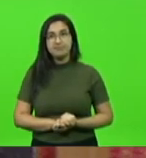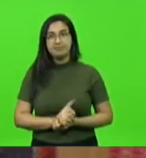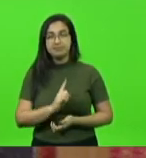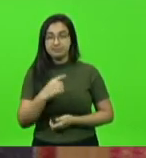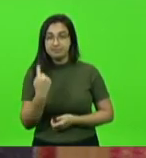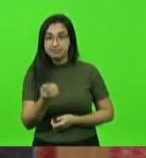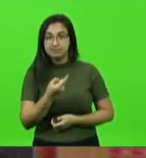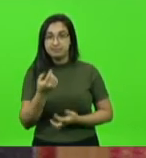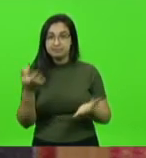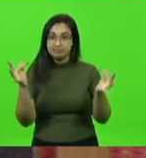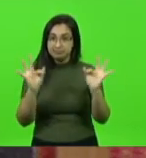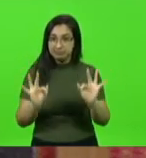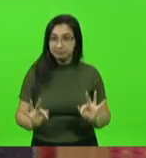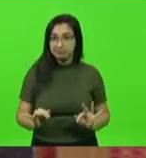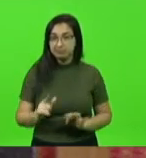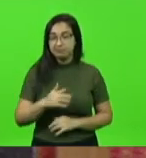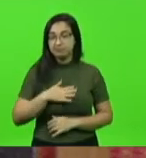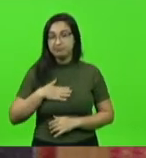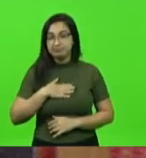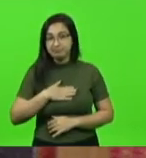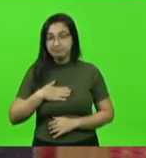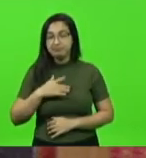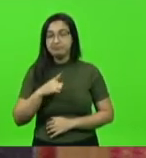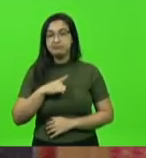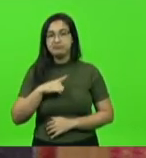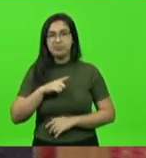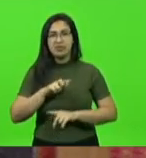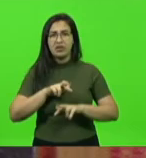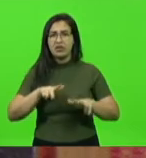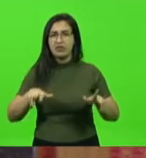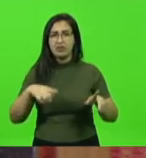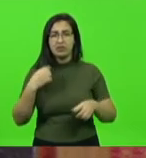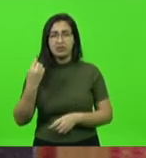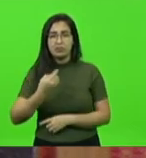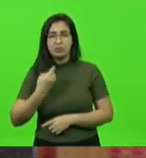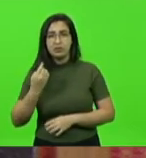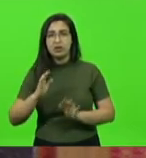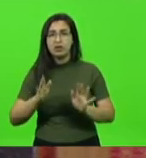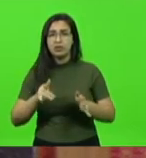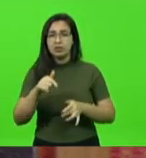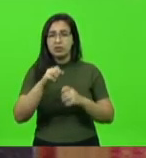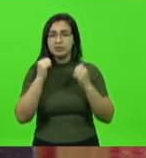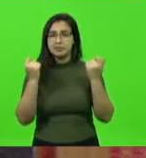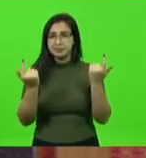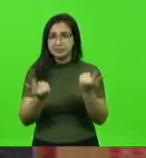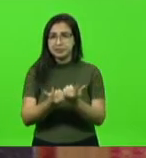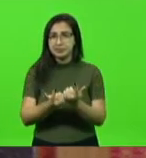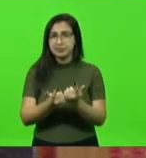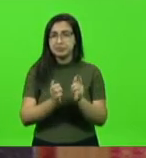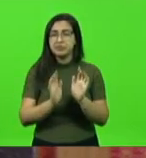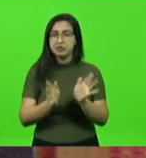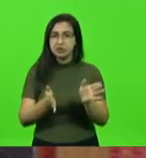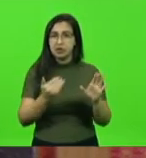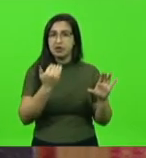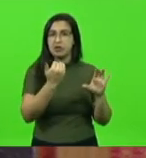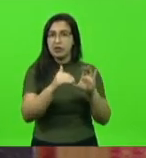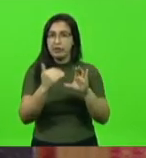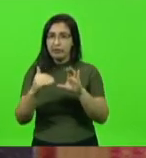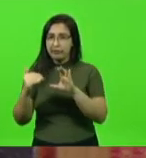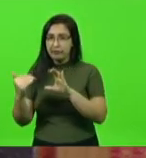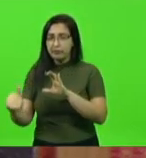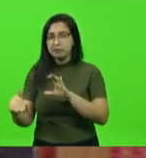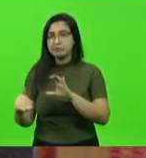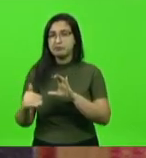feliz vários deputados da casa fizeram a destinação de recursos